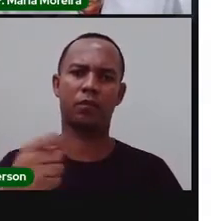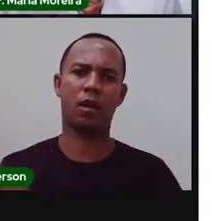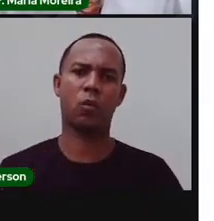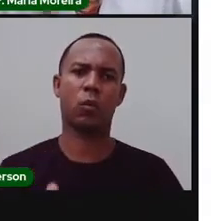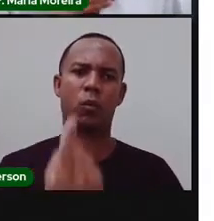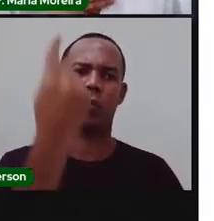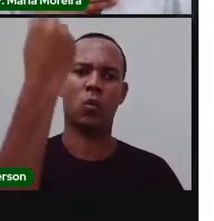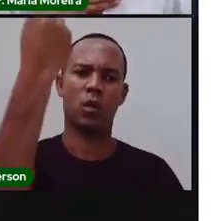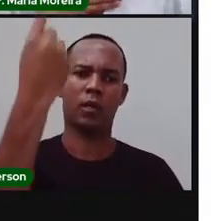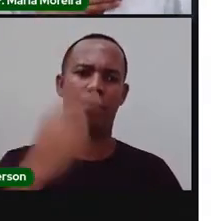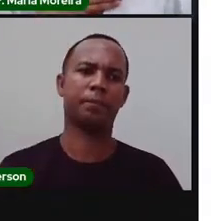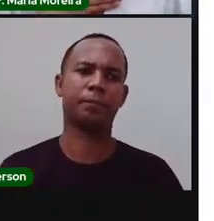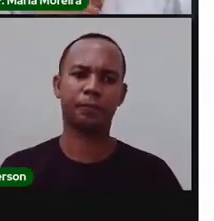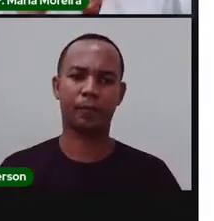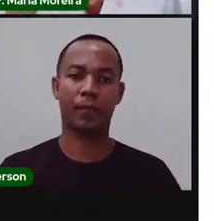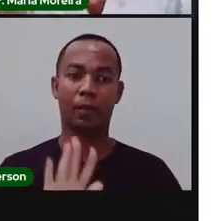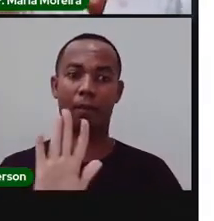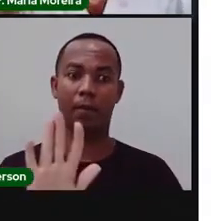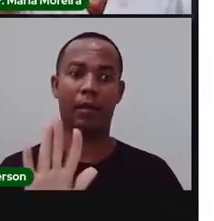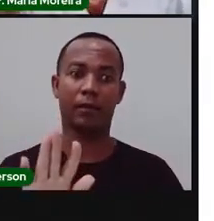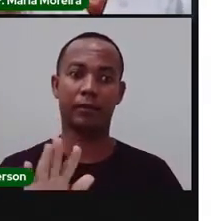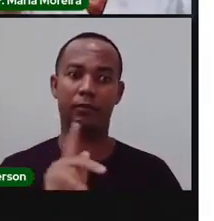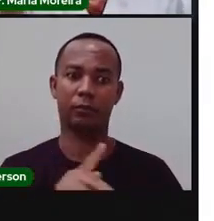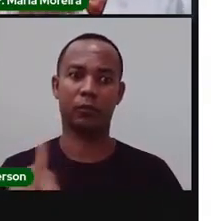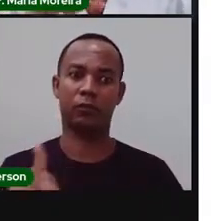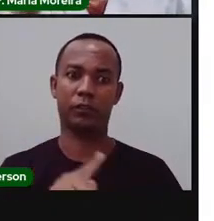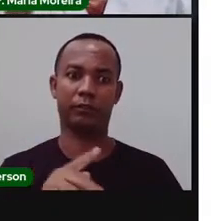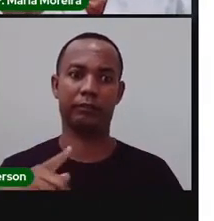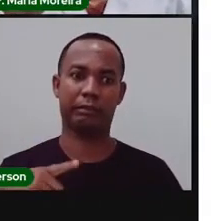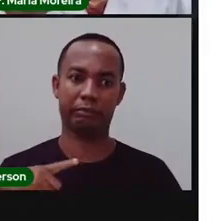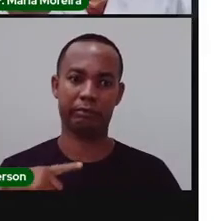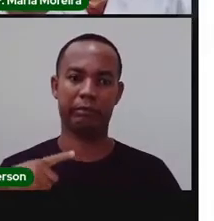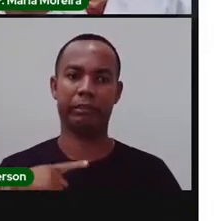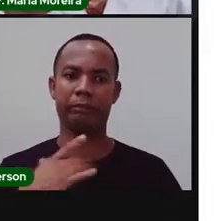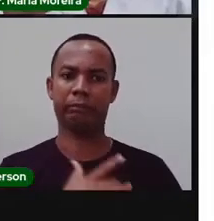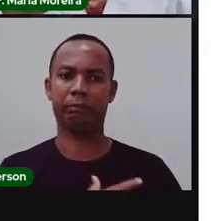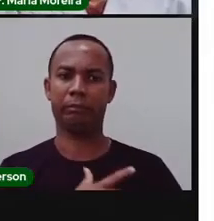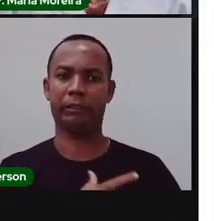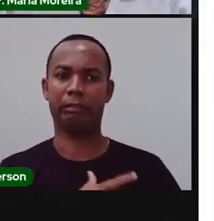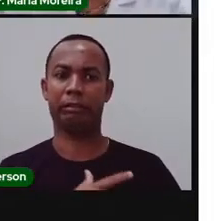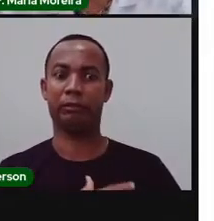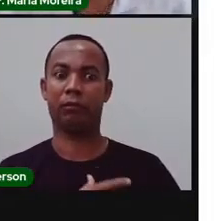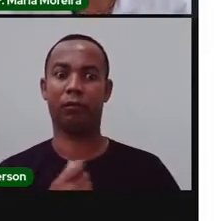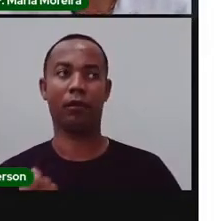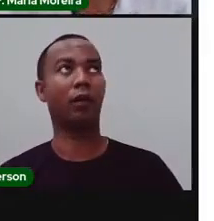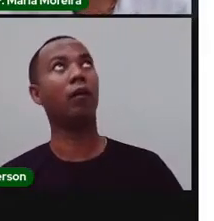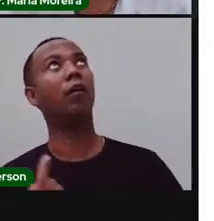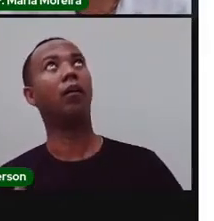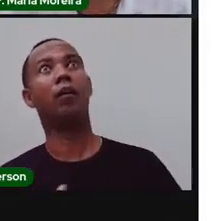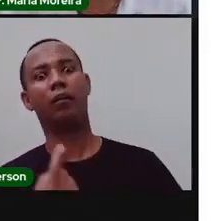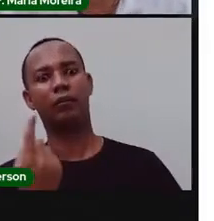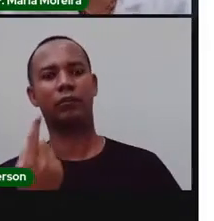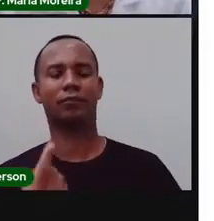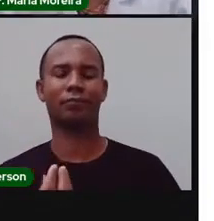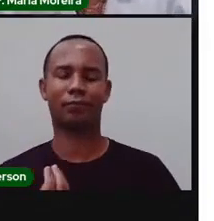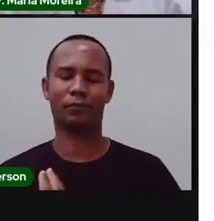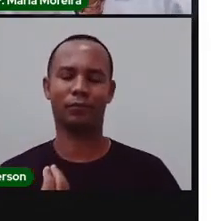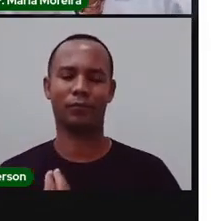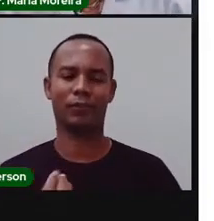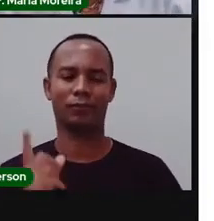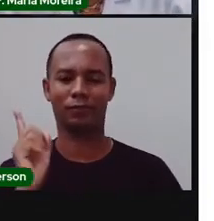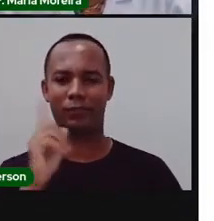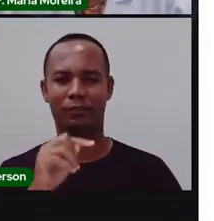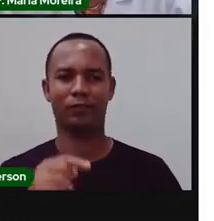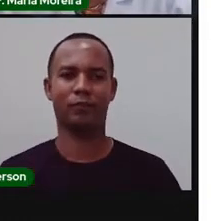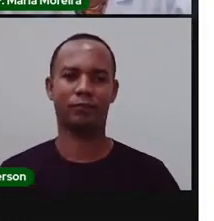vocês, mas a Pró já fica com medo com 10 metros, 300, então ela não quer nem saber, tá? Então vamos lá, vamos